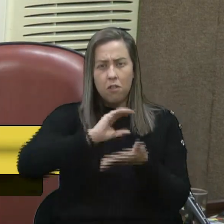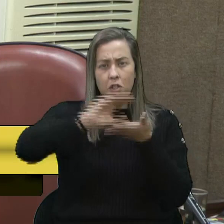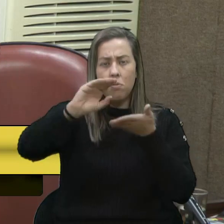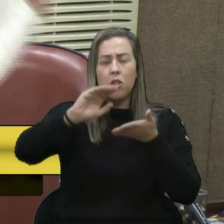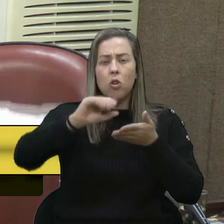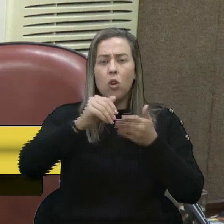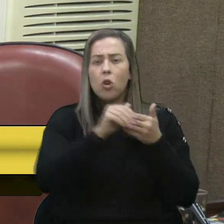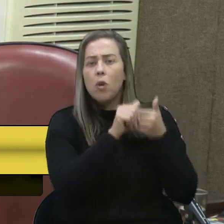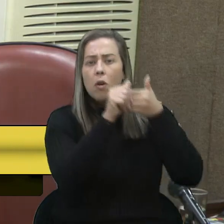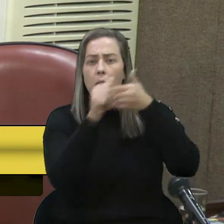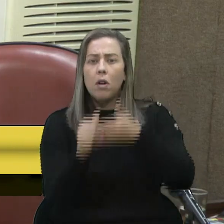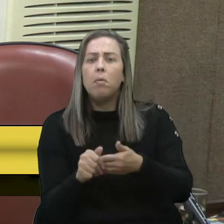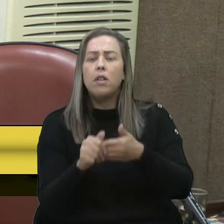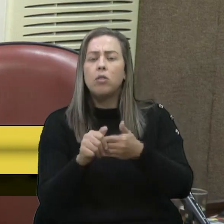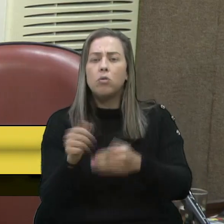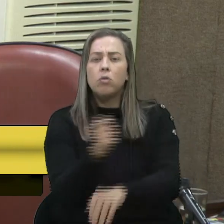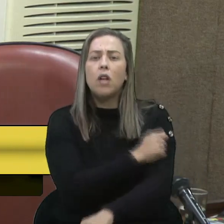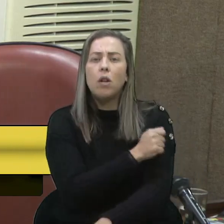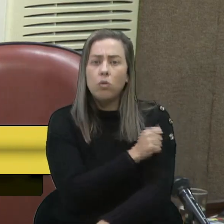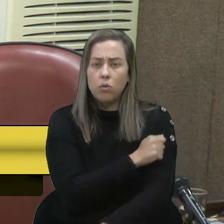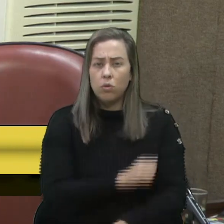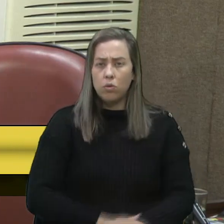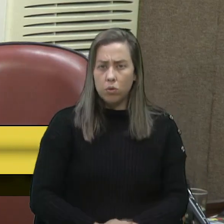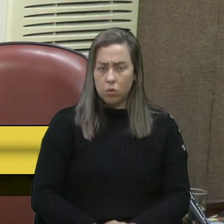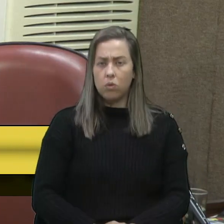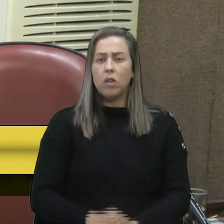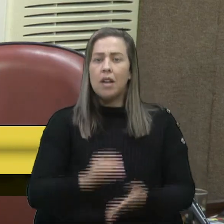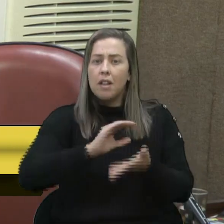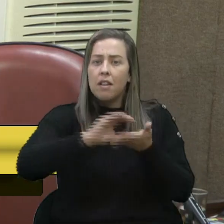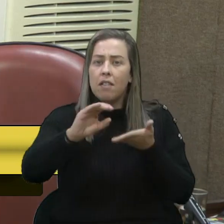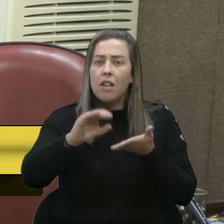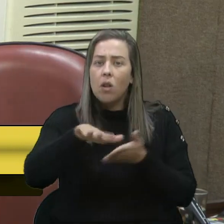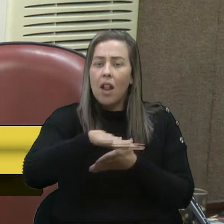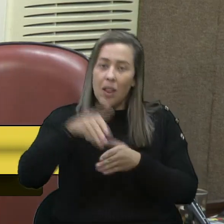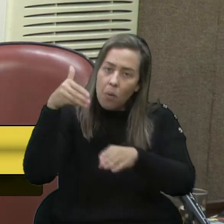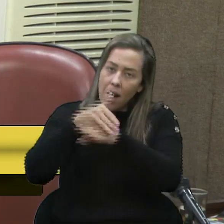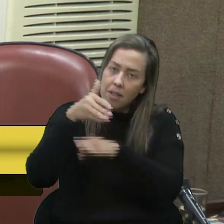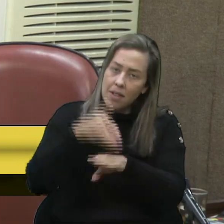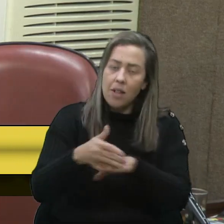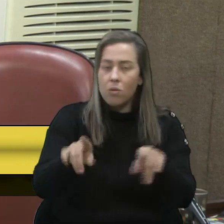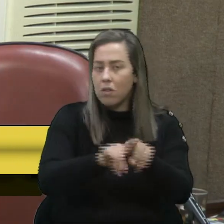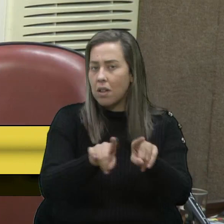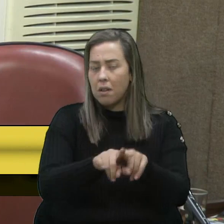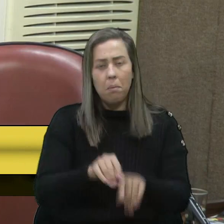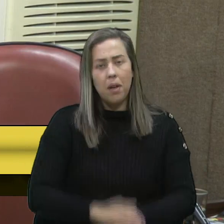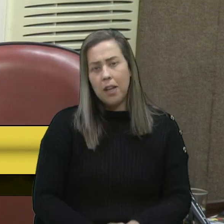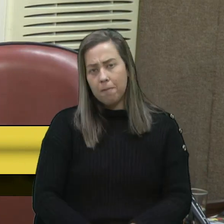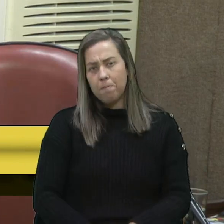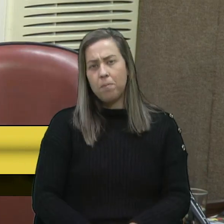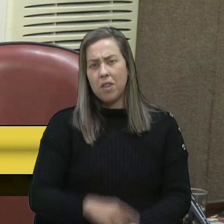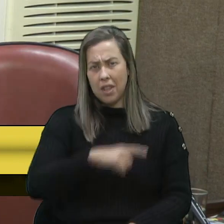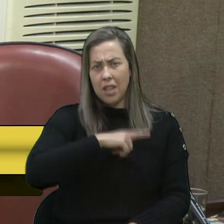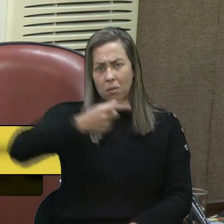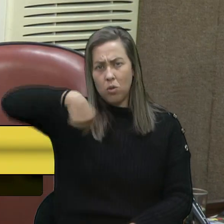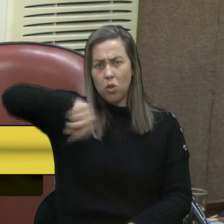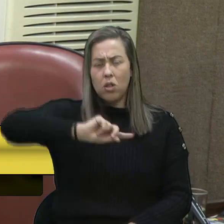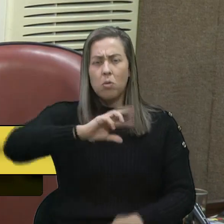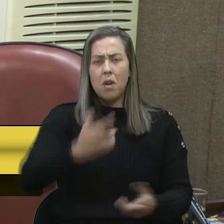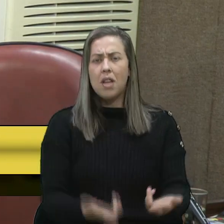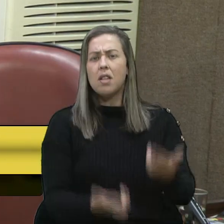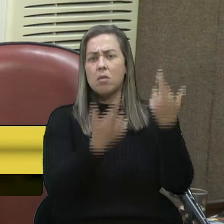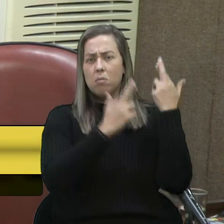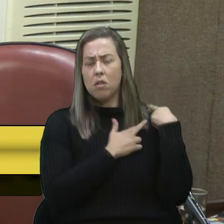no acompanhamento dos estudantes, com investimento no acesso. Nós temos uma parcela gigantesca